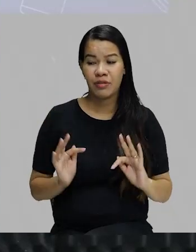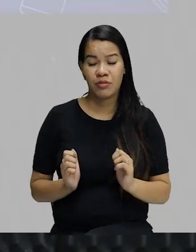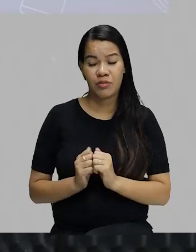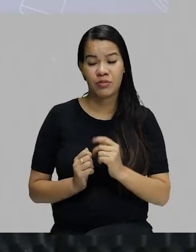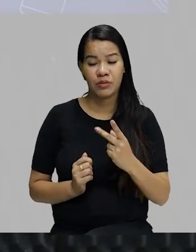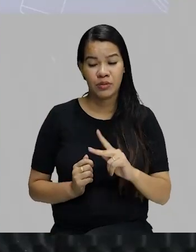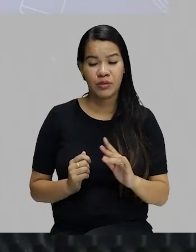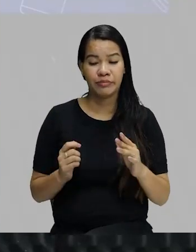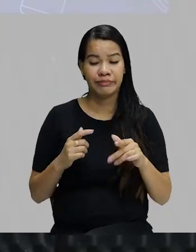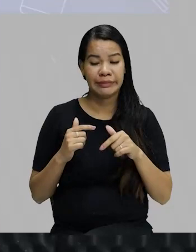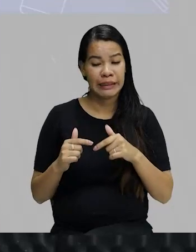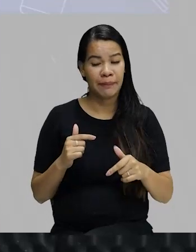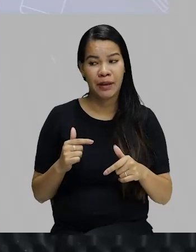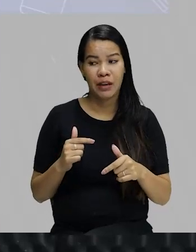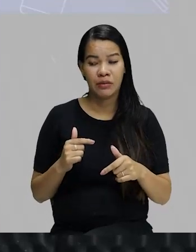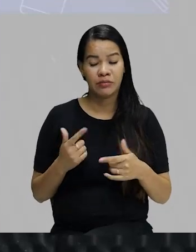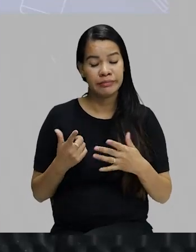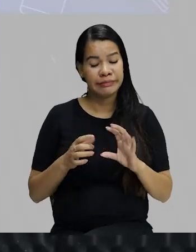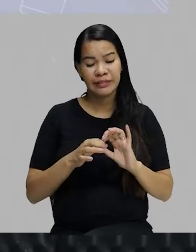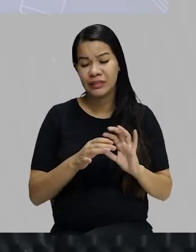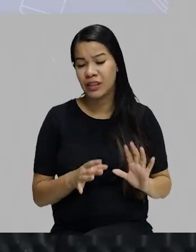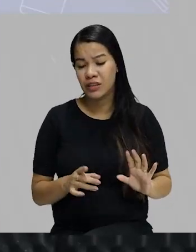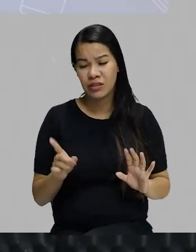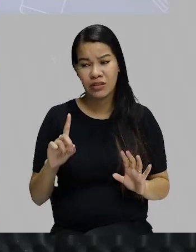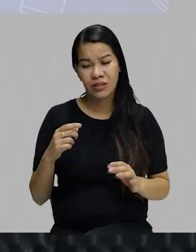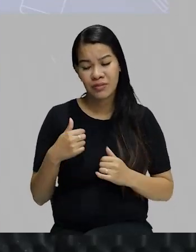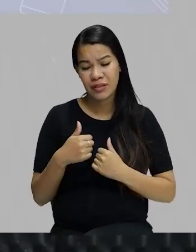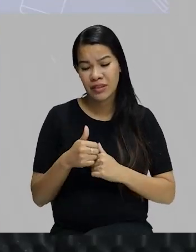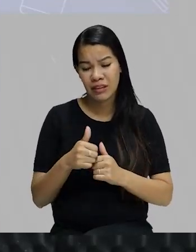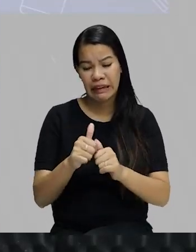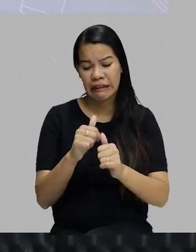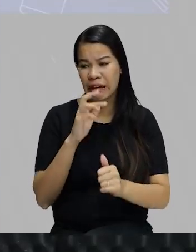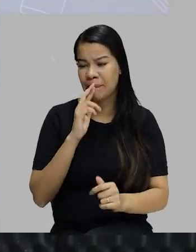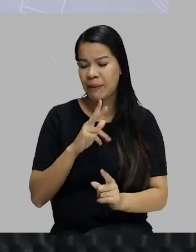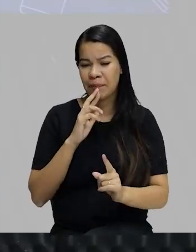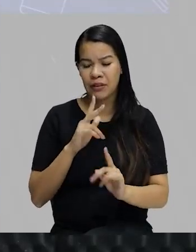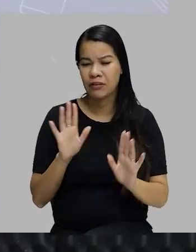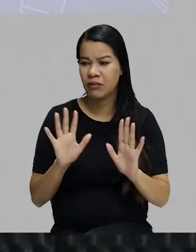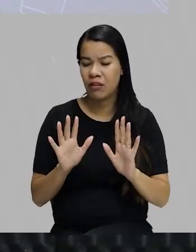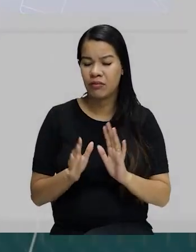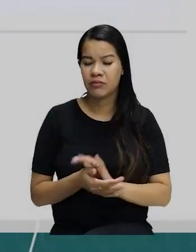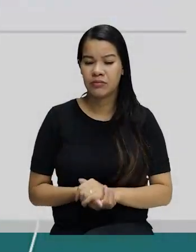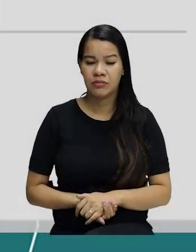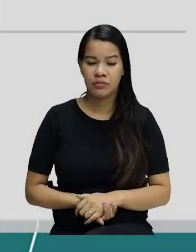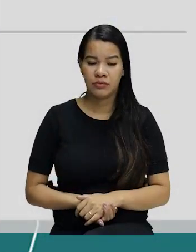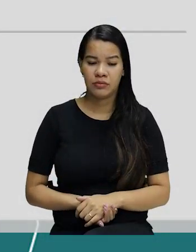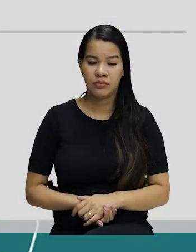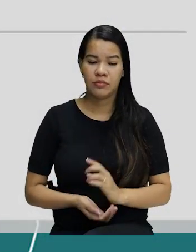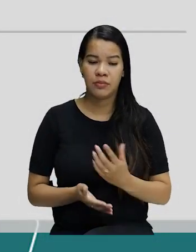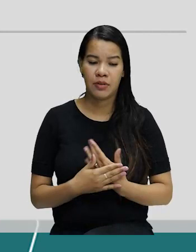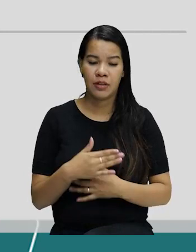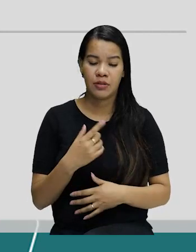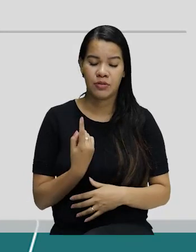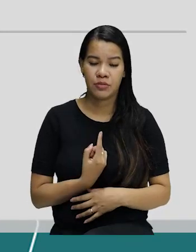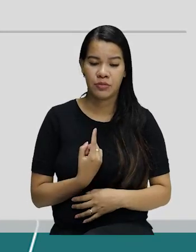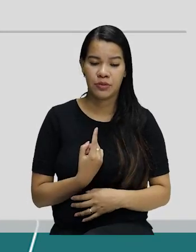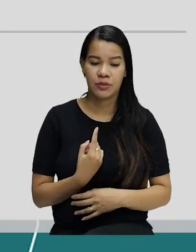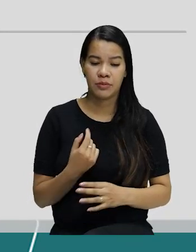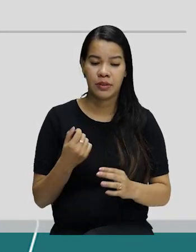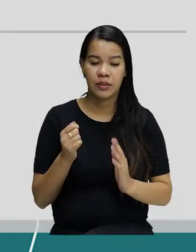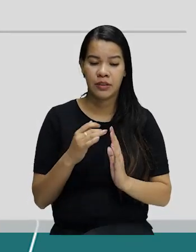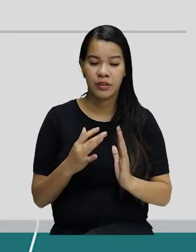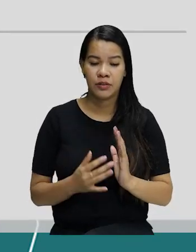trabalho, deixe-o e não sigas se queixando. Vamos para aqui mais uma